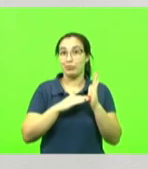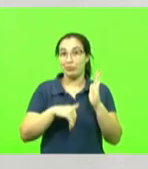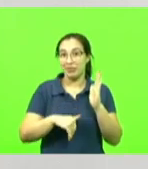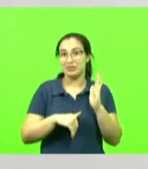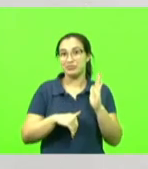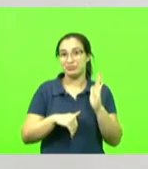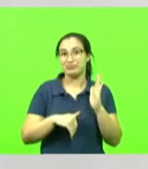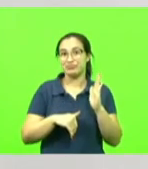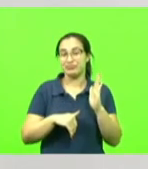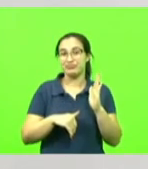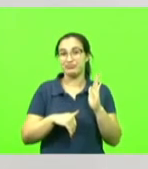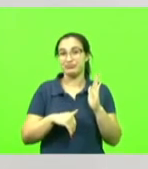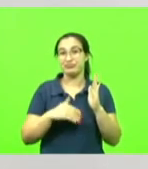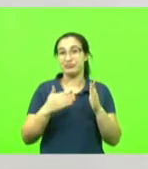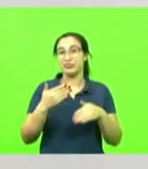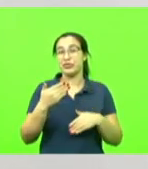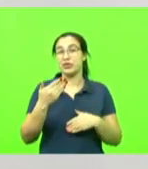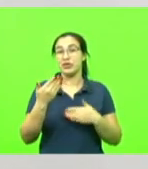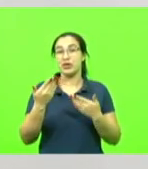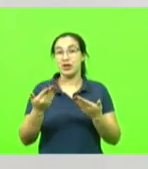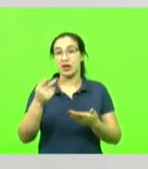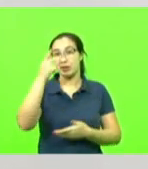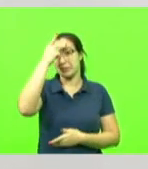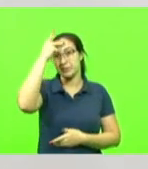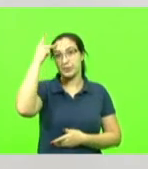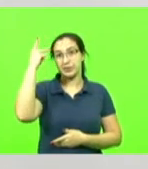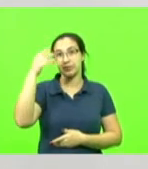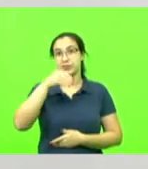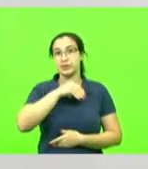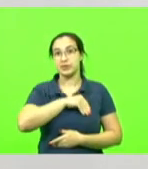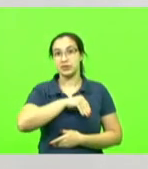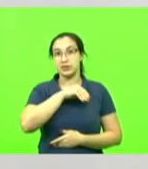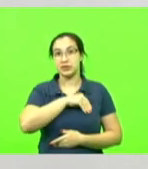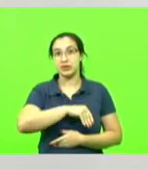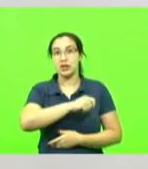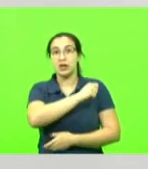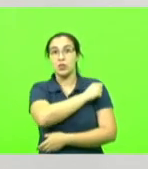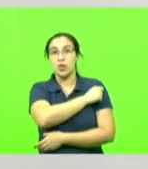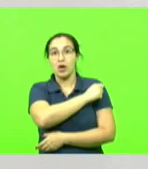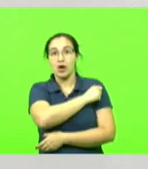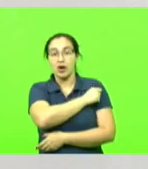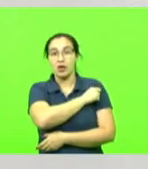do que ganha hoje o aluno cadete.